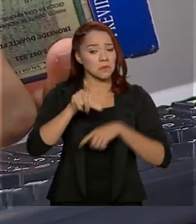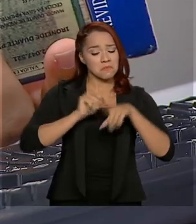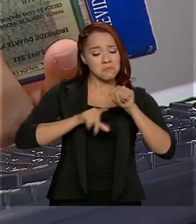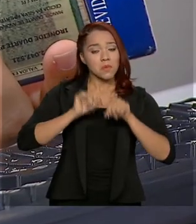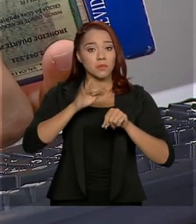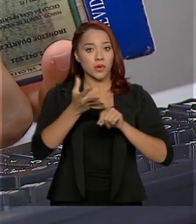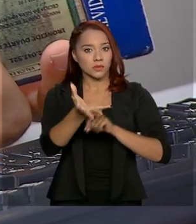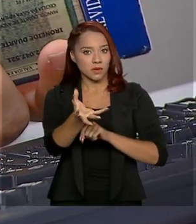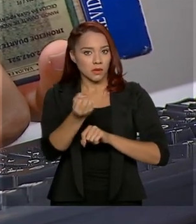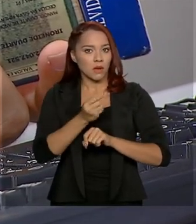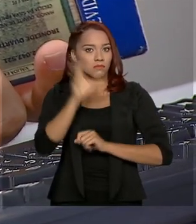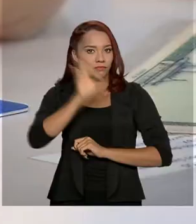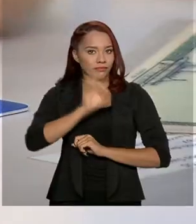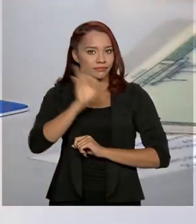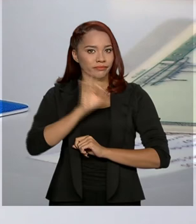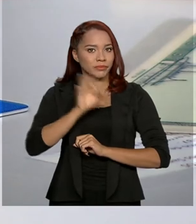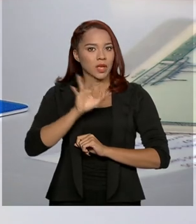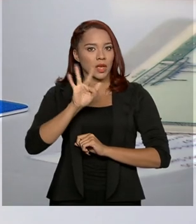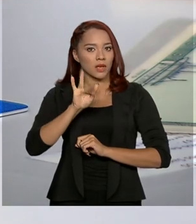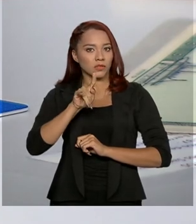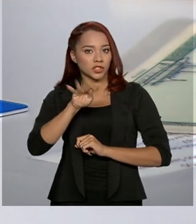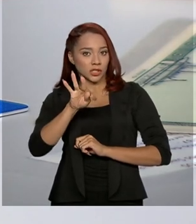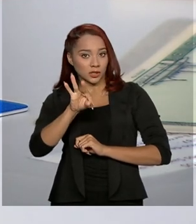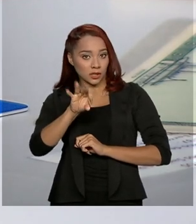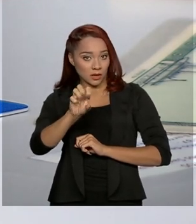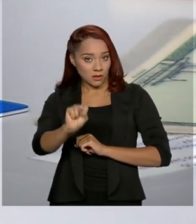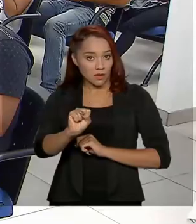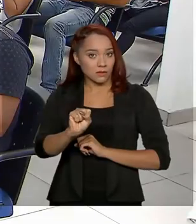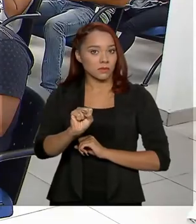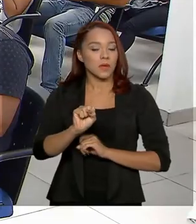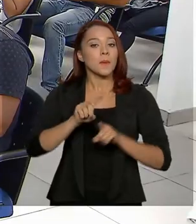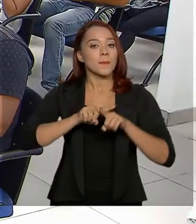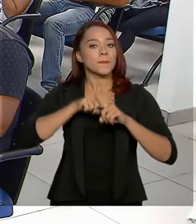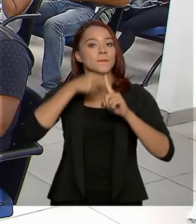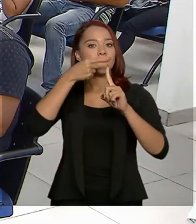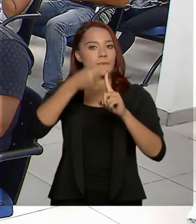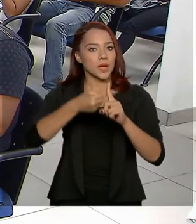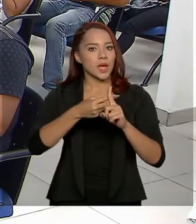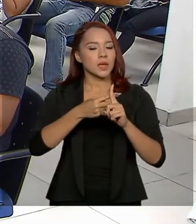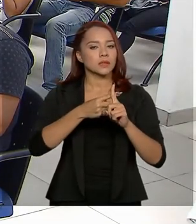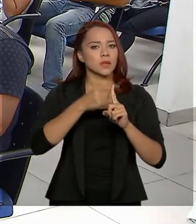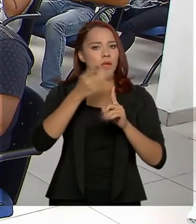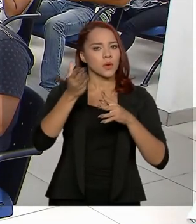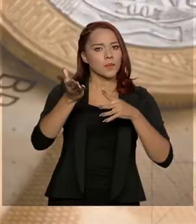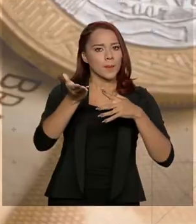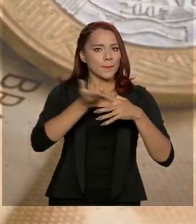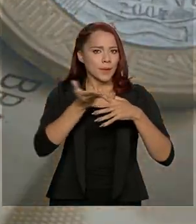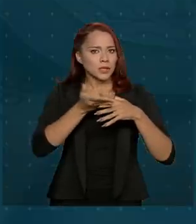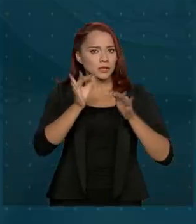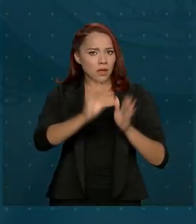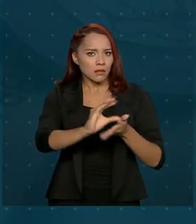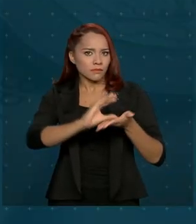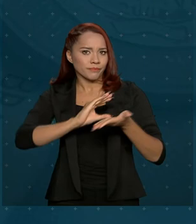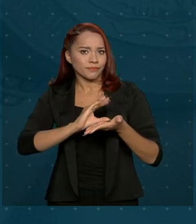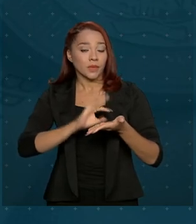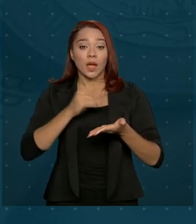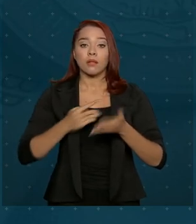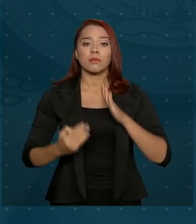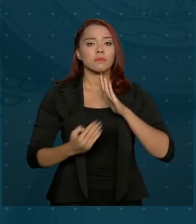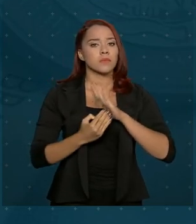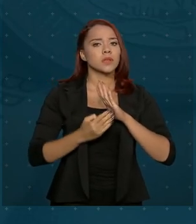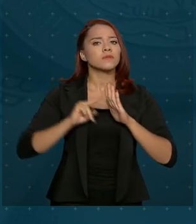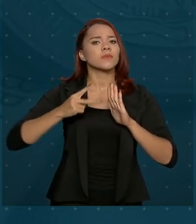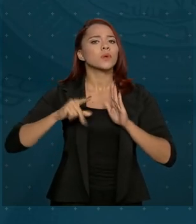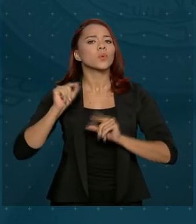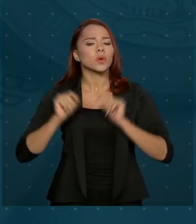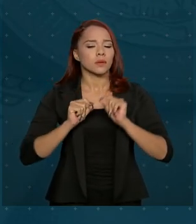poder sacar um percentual do saldo do FGTS mais uma parcela adicional. Os limites variam assim.